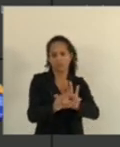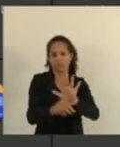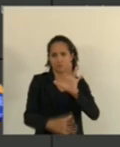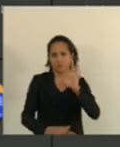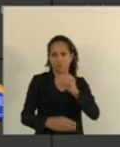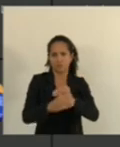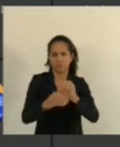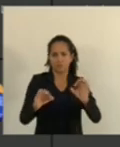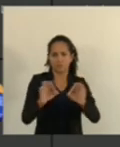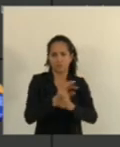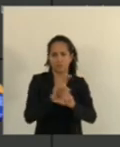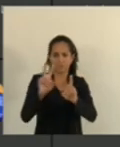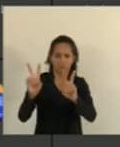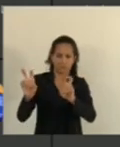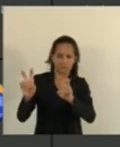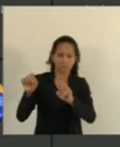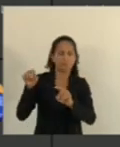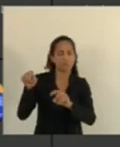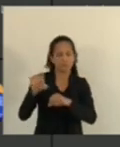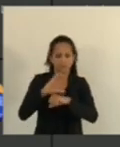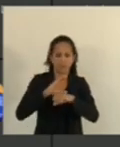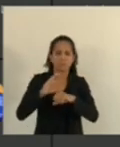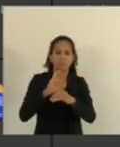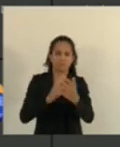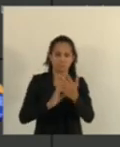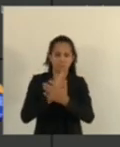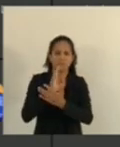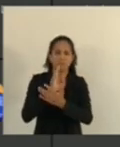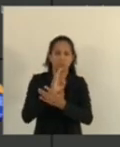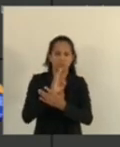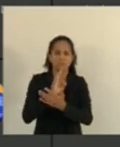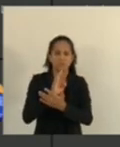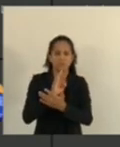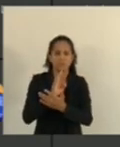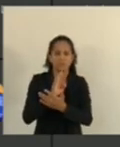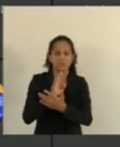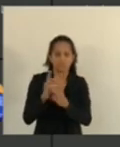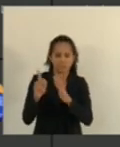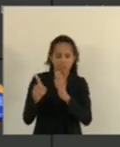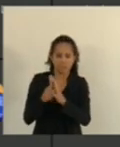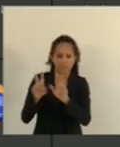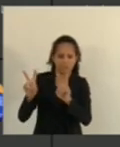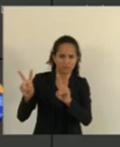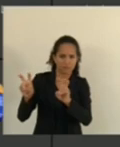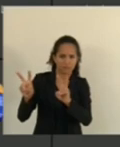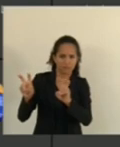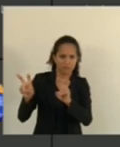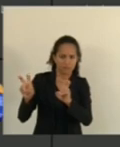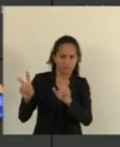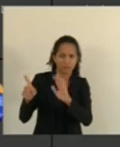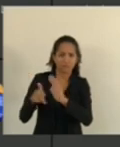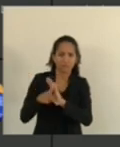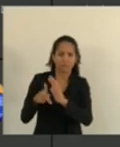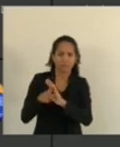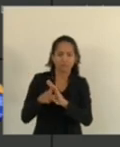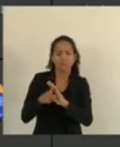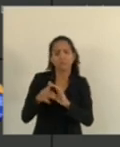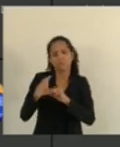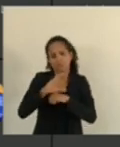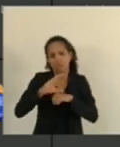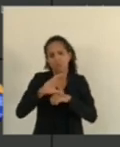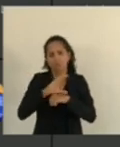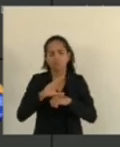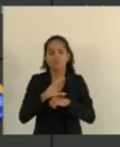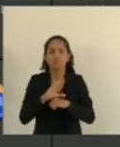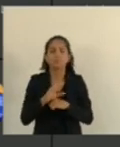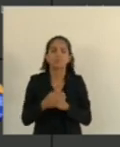assunto Esse é o nosso Entendimento Por isso Vou dar pela Constitucionalidade E aprovação Da matéria Na verdade Só pela Constitucionalidade No caso